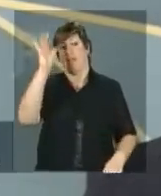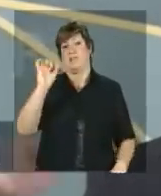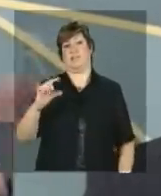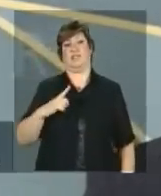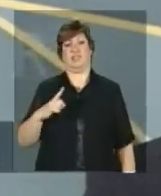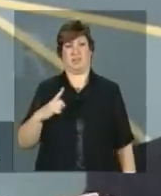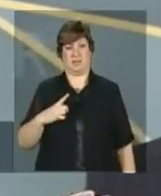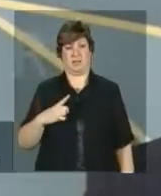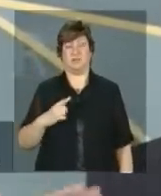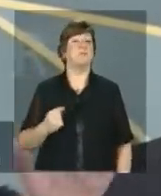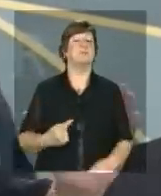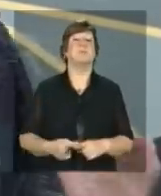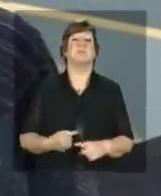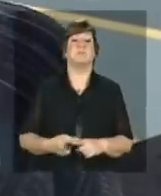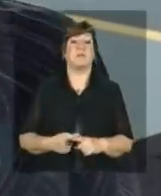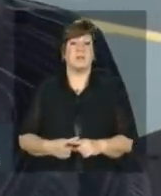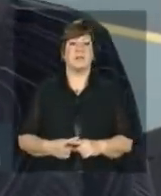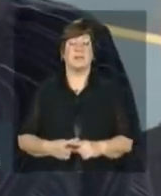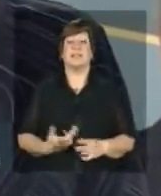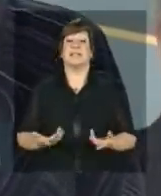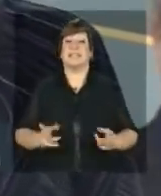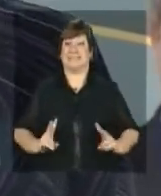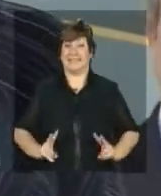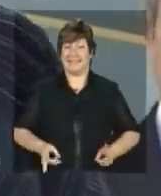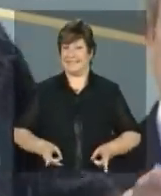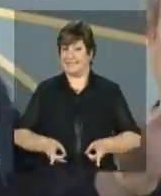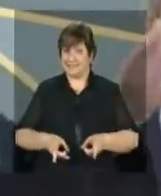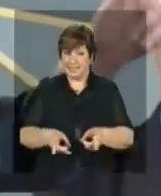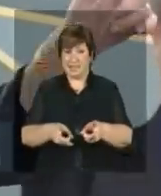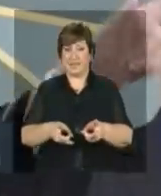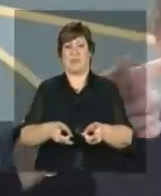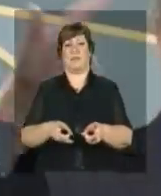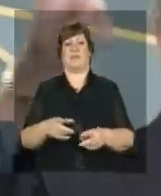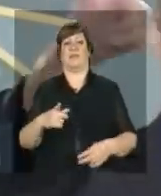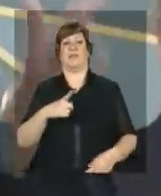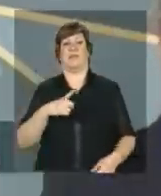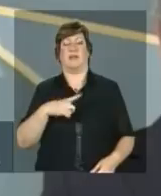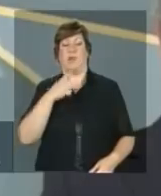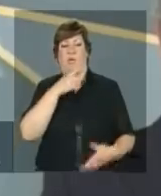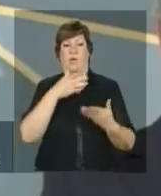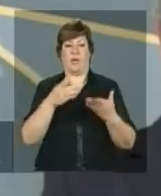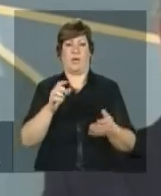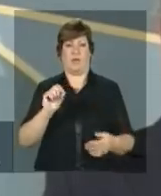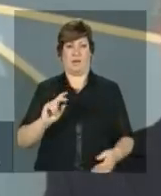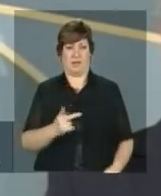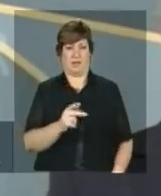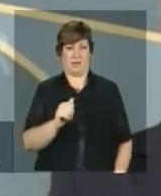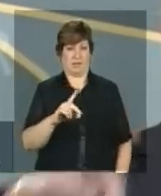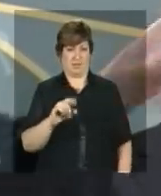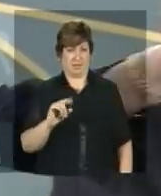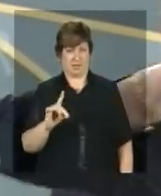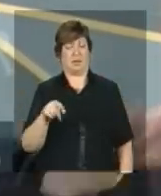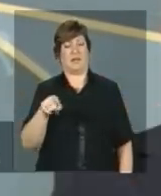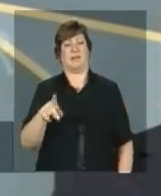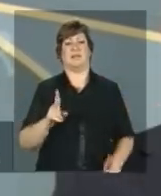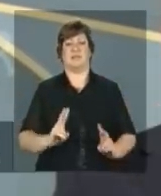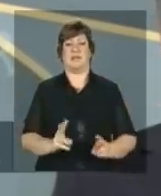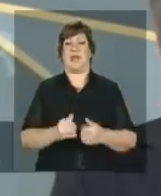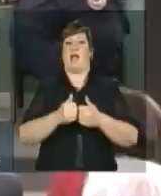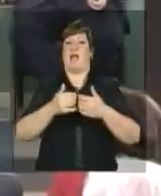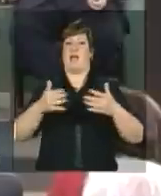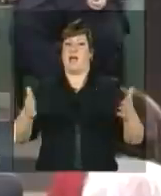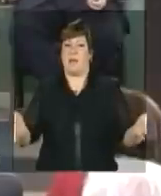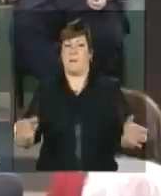porque sempre a porta para o Fernando Haddad estava aberta sempre